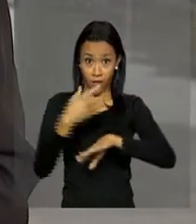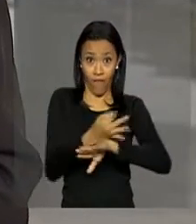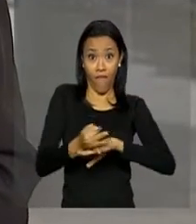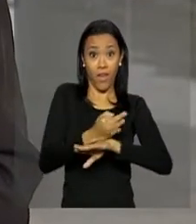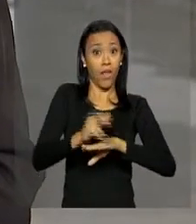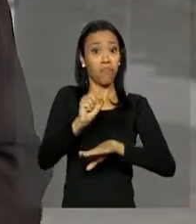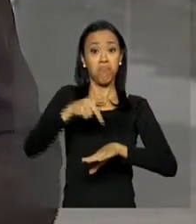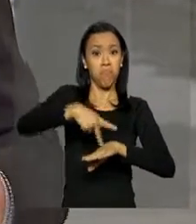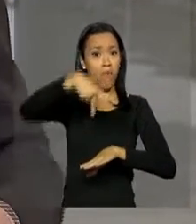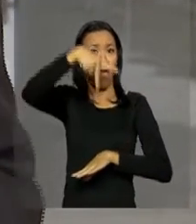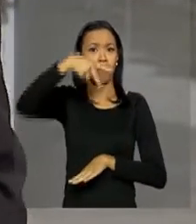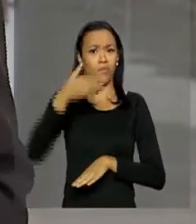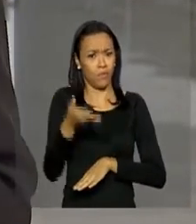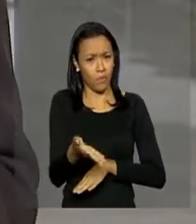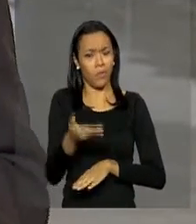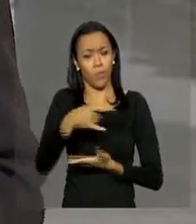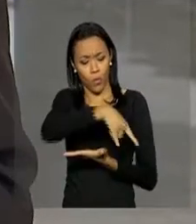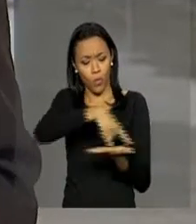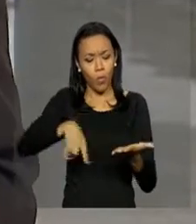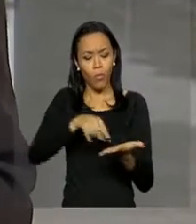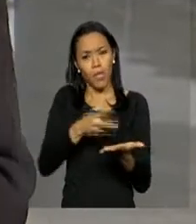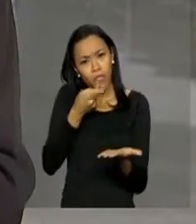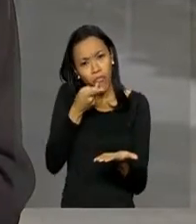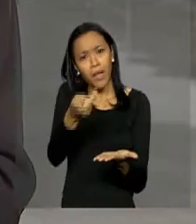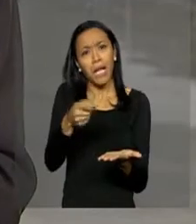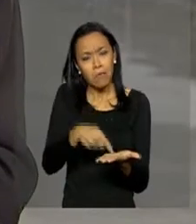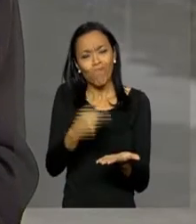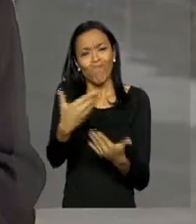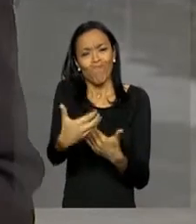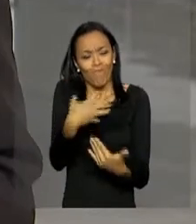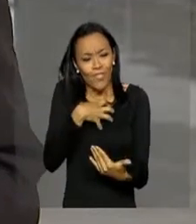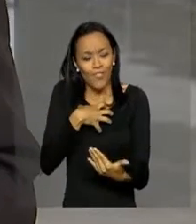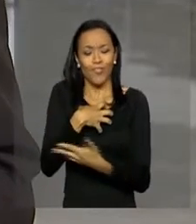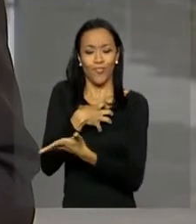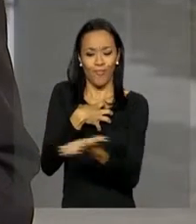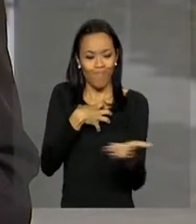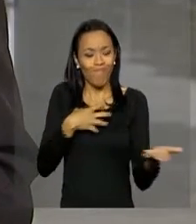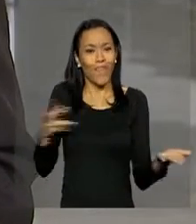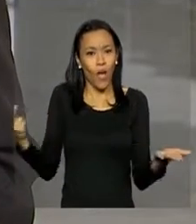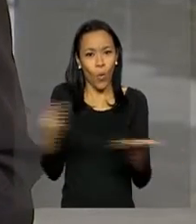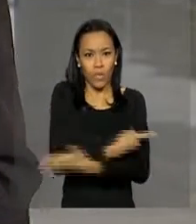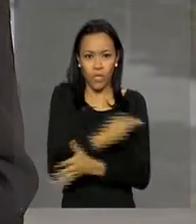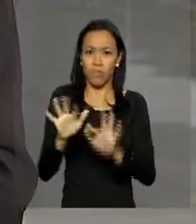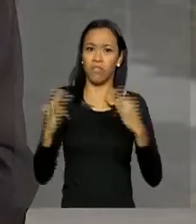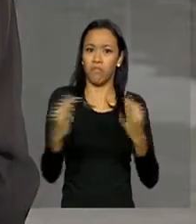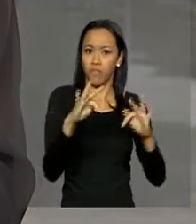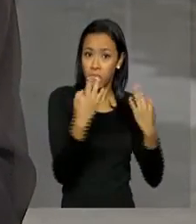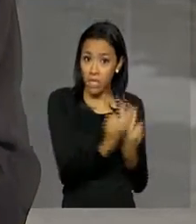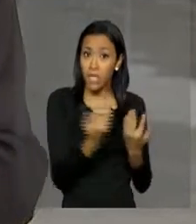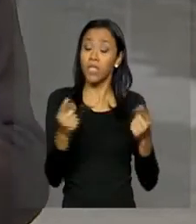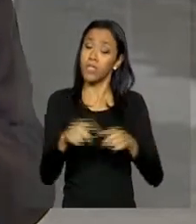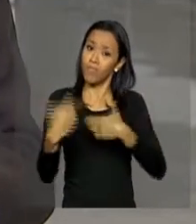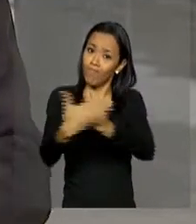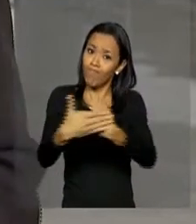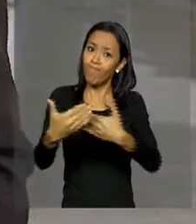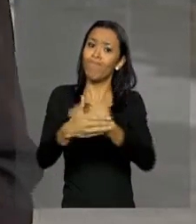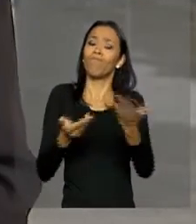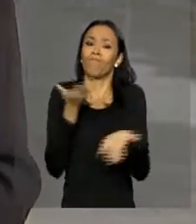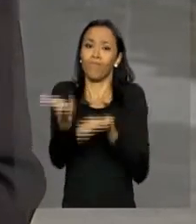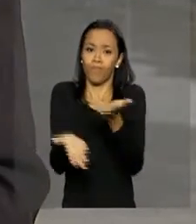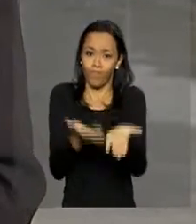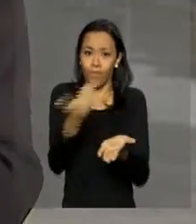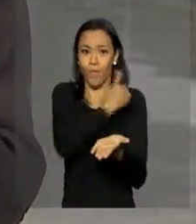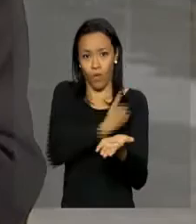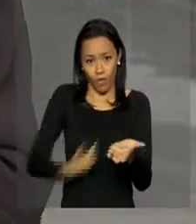nota transmite as condolências às famílias afetadas e reitera a solidariedade ao governo e ao povo